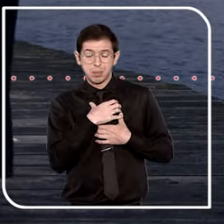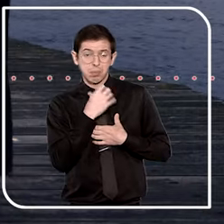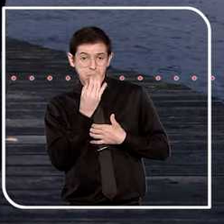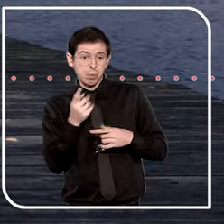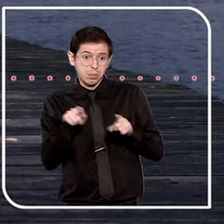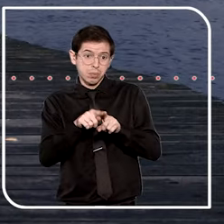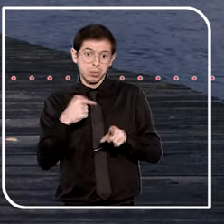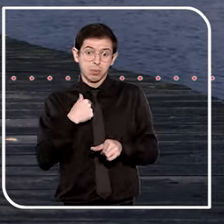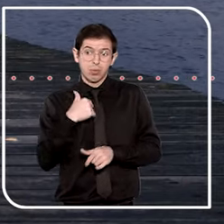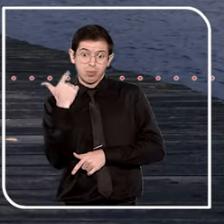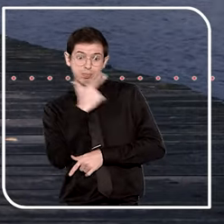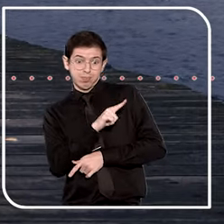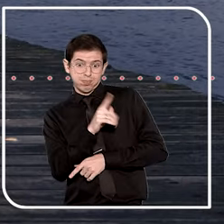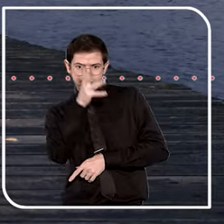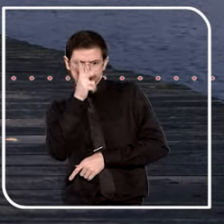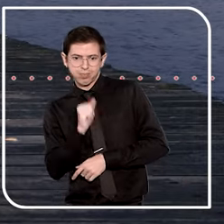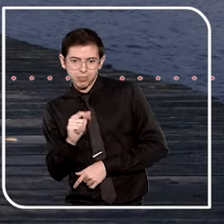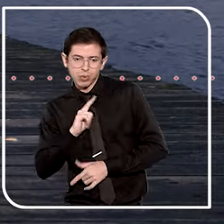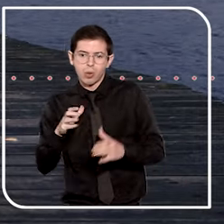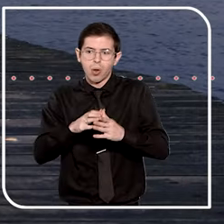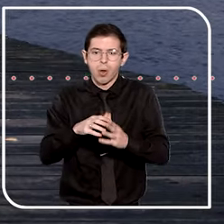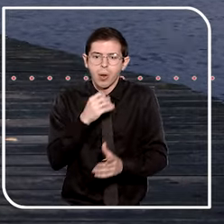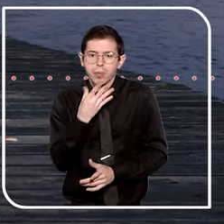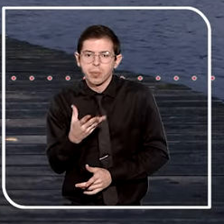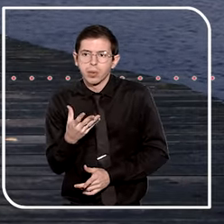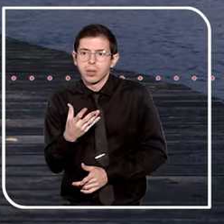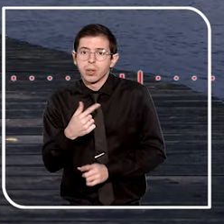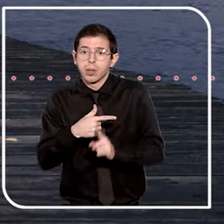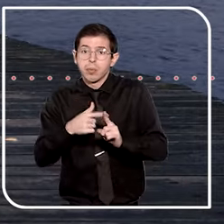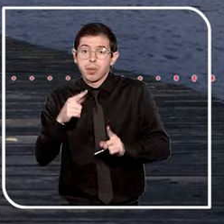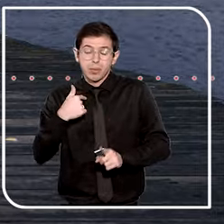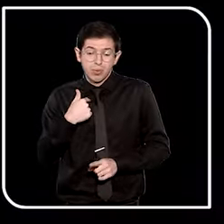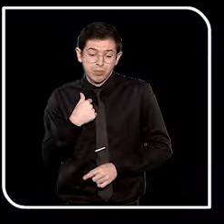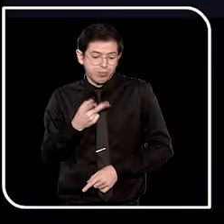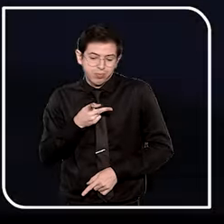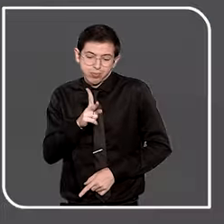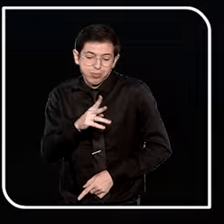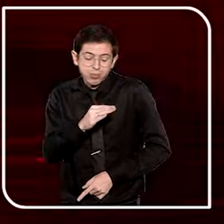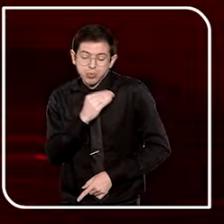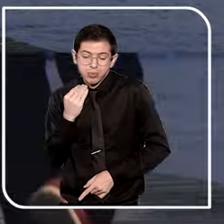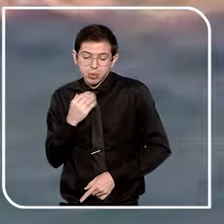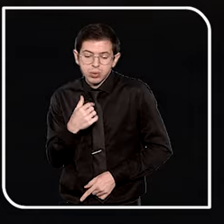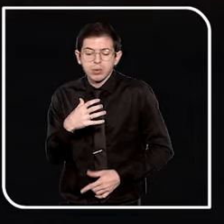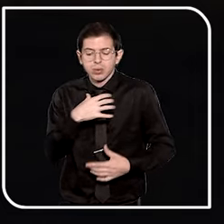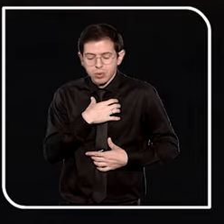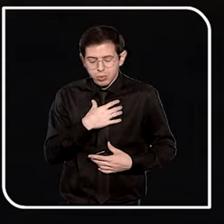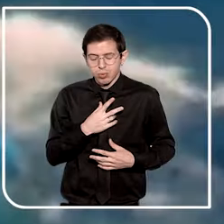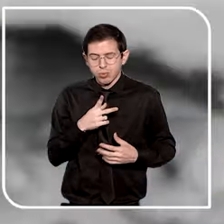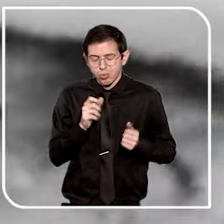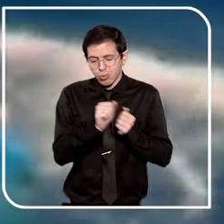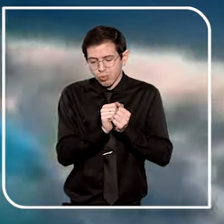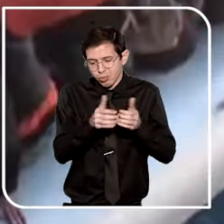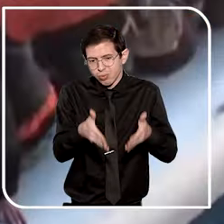porque eu fui resgatado pela minha equipe boa, vou morrer, esse sentimento vai comigo. E